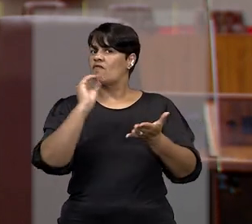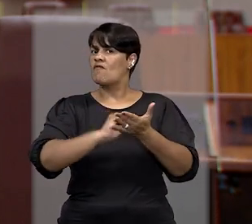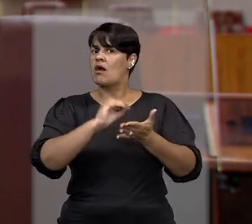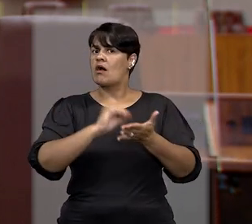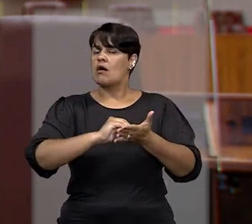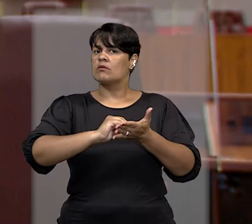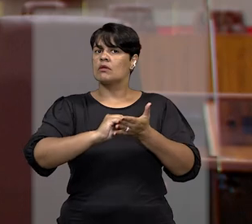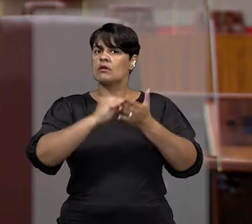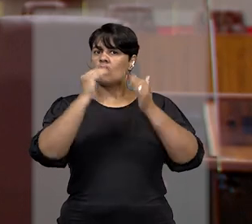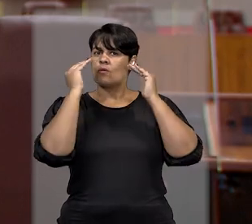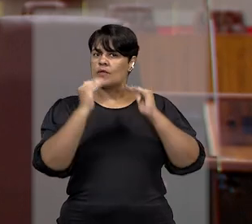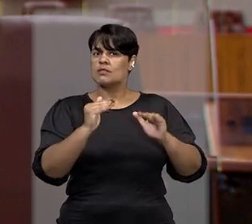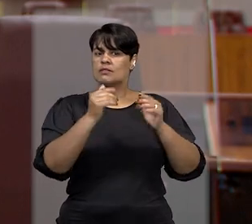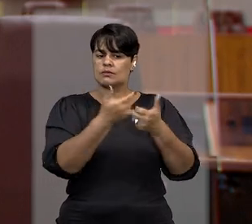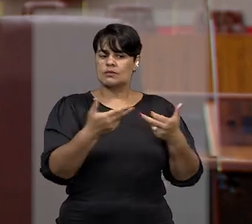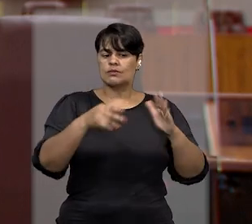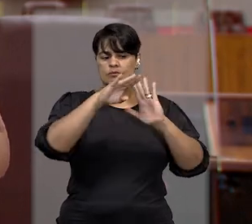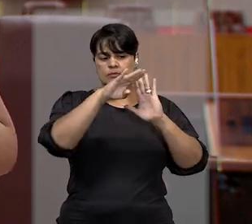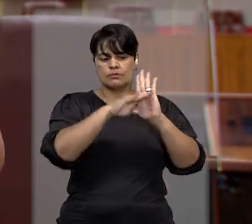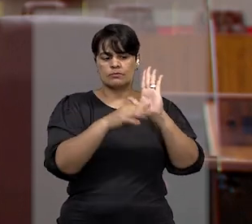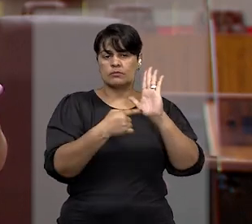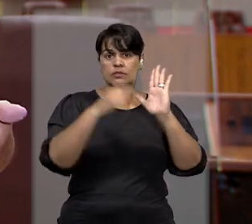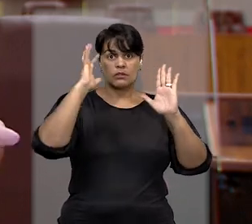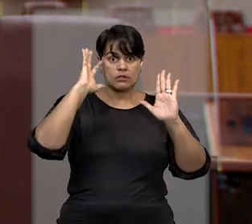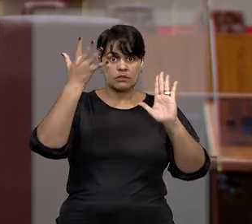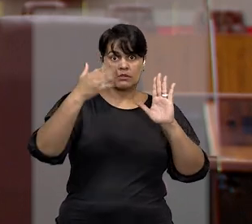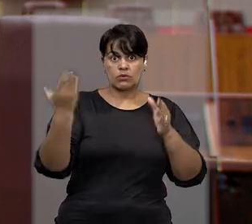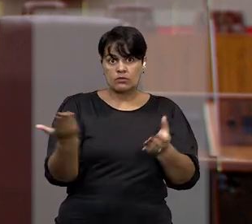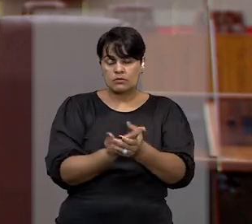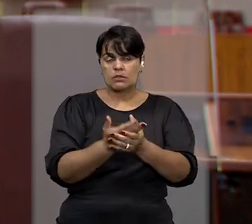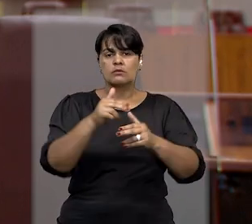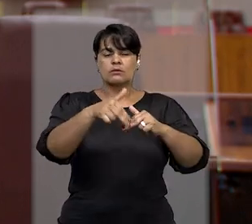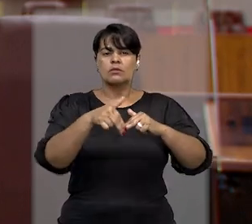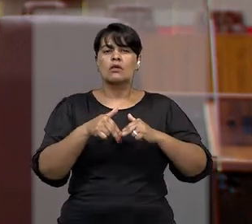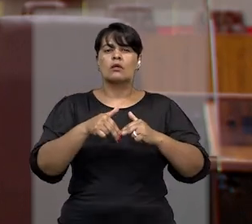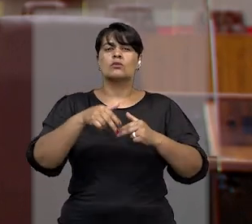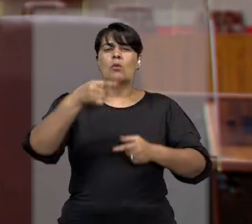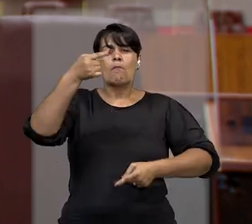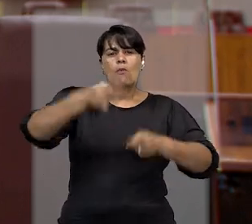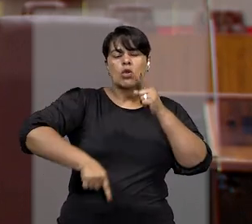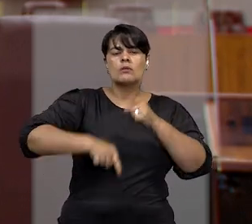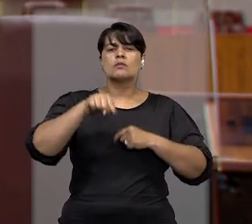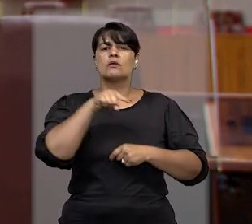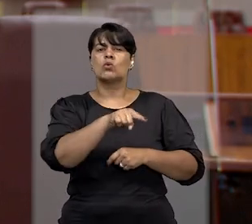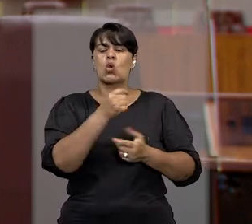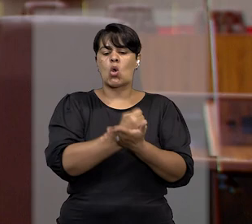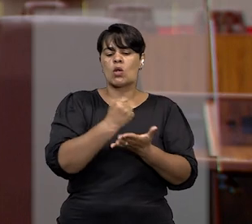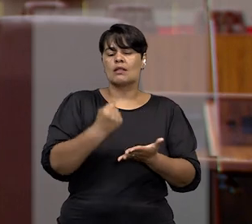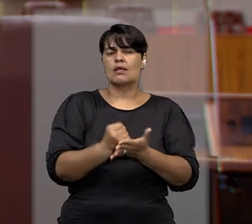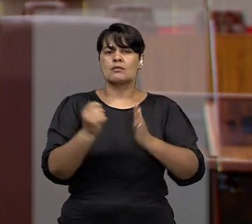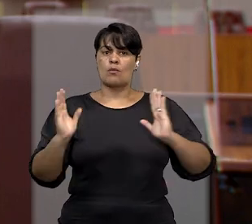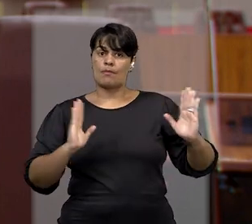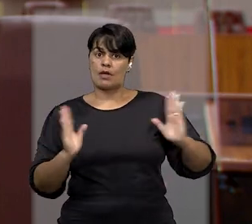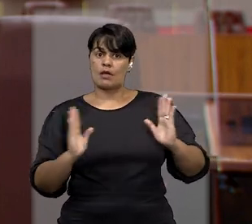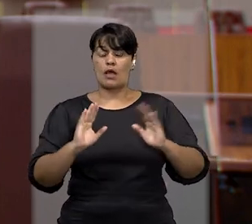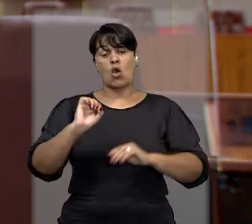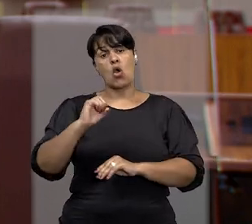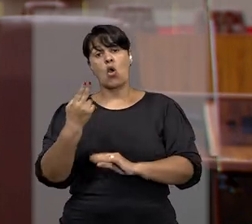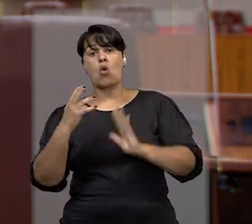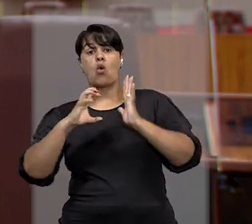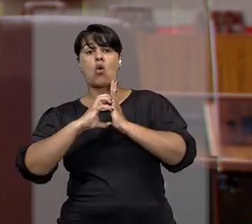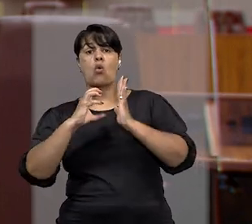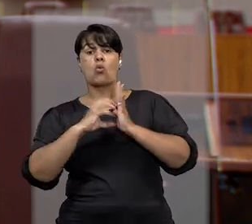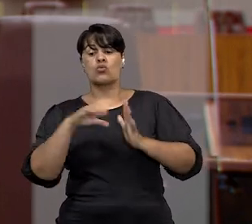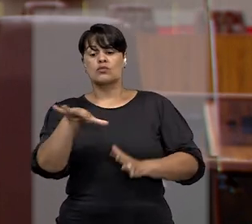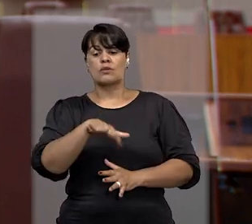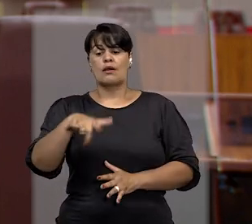de decisões judiciais em processos relacionados à proibição de contratações temporárias e à realização de concurso público na área